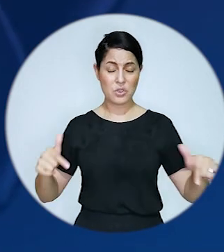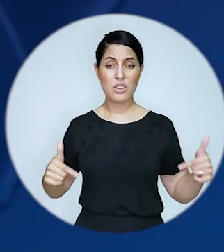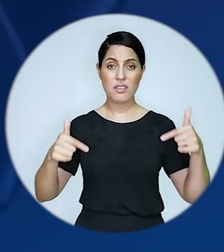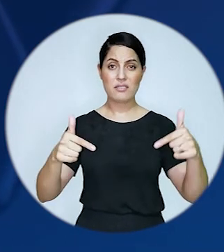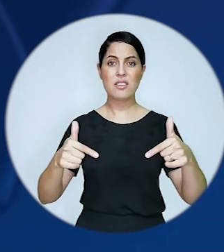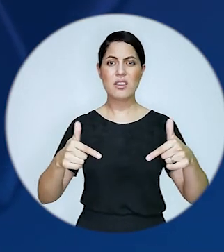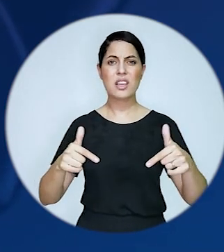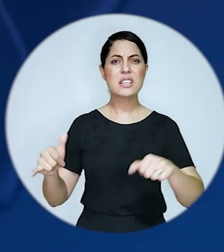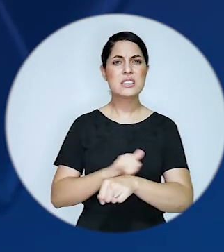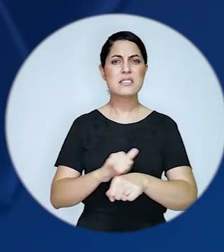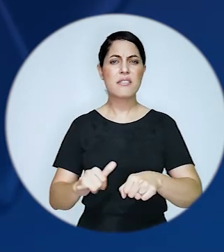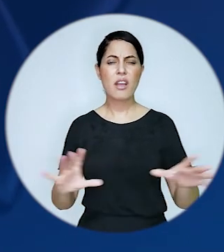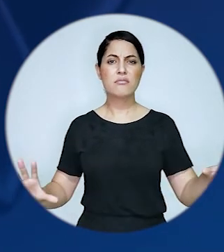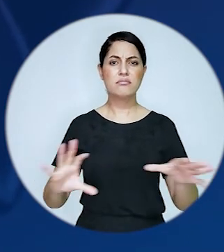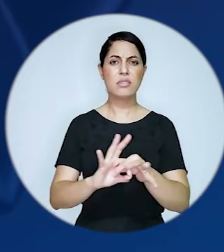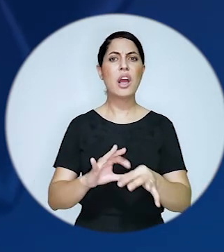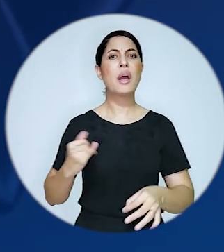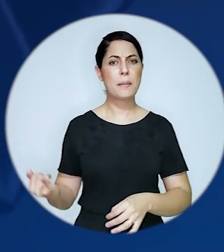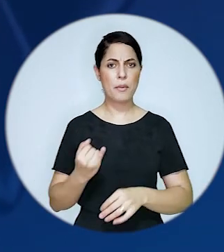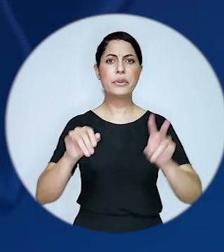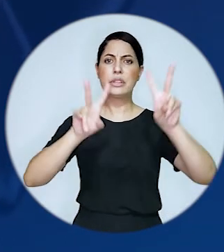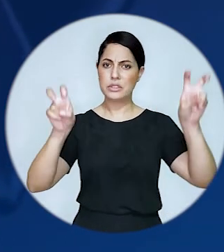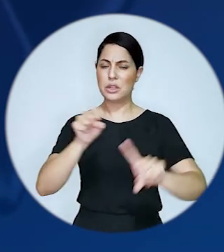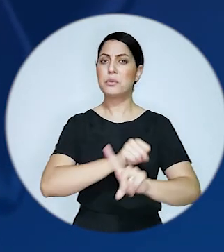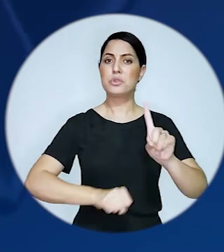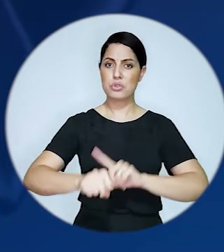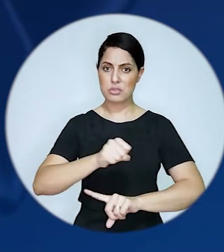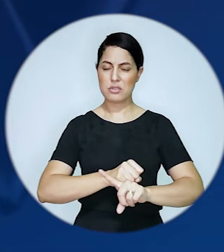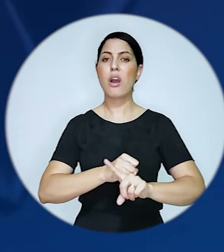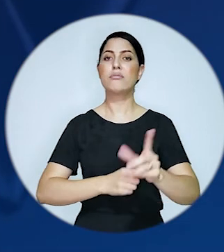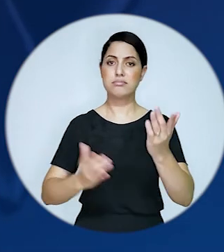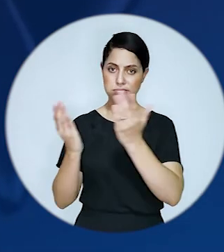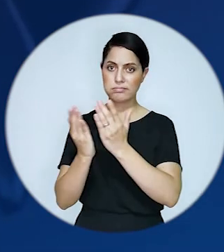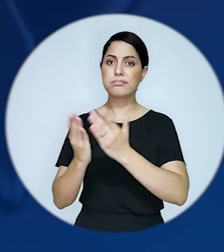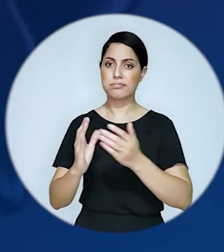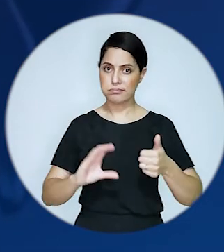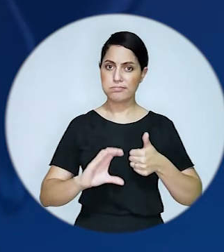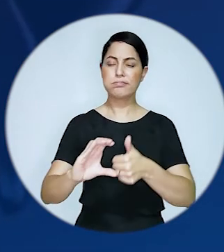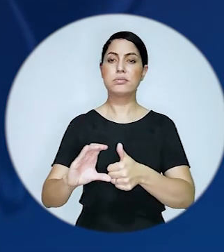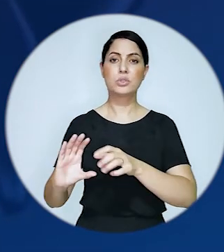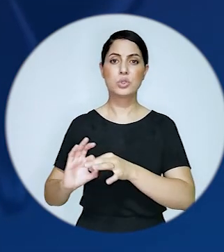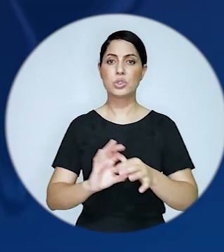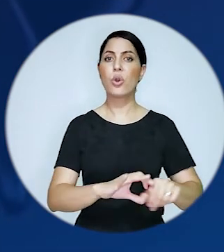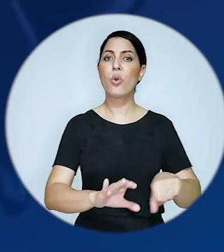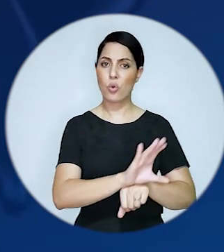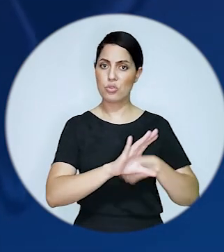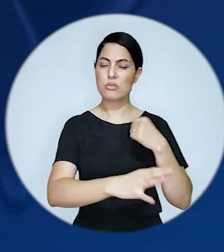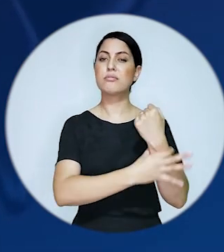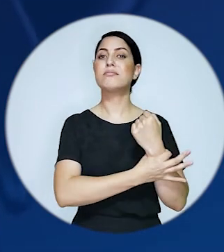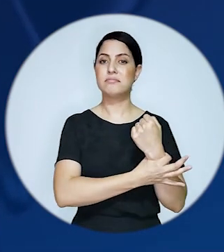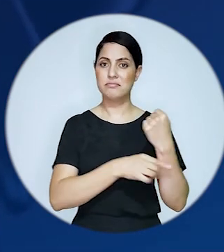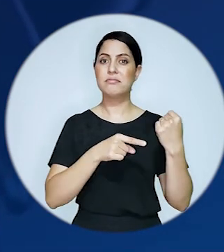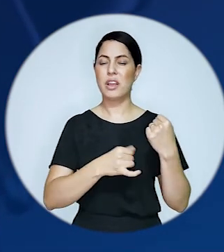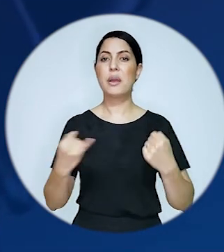é um ato que constrói pontes para discutir pautas importantes para a sociedade caras à advocacia e previstas na